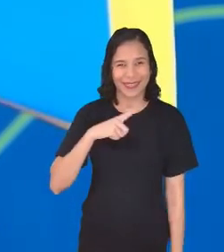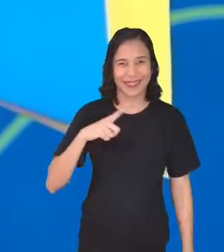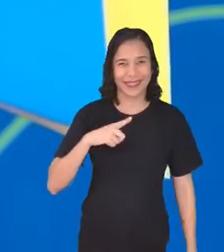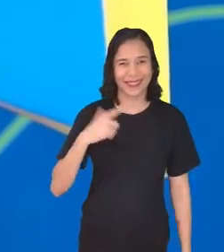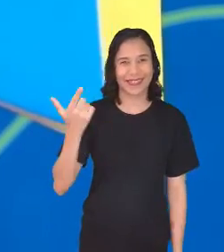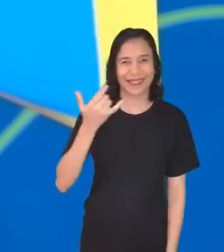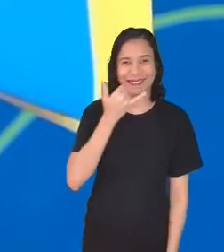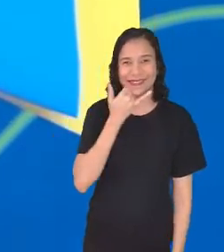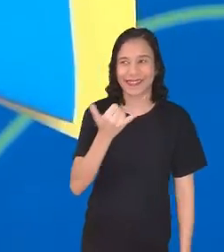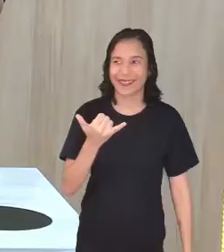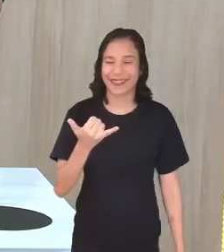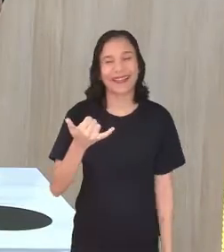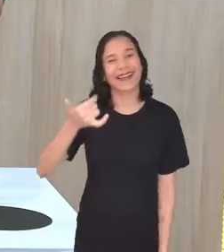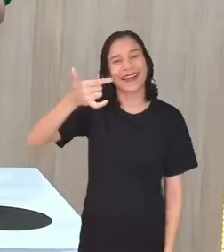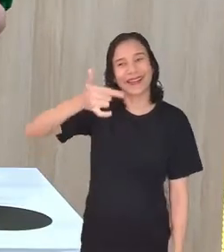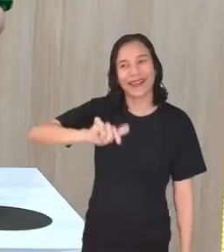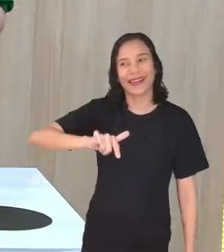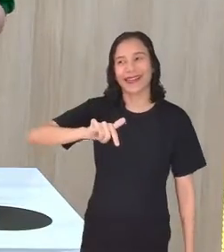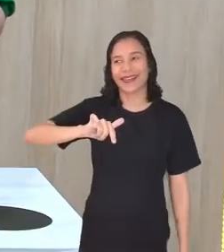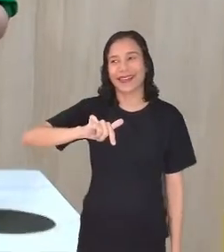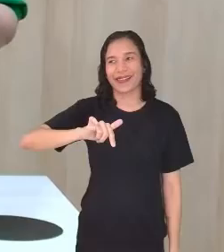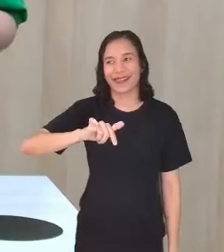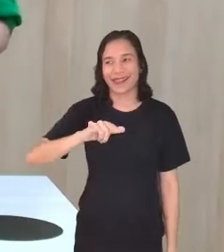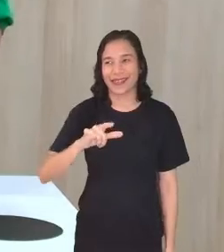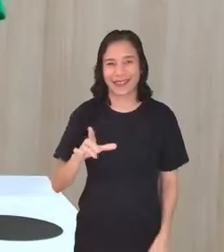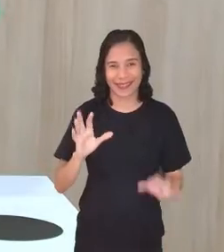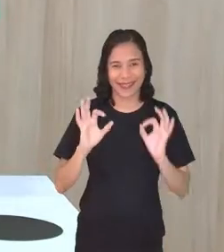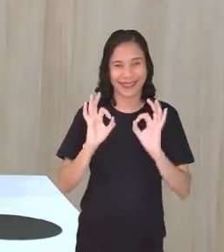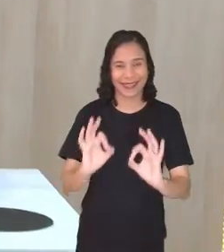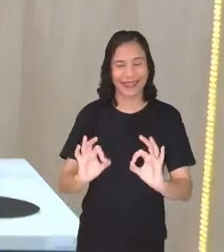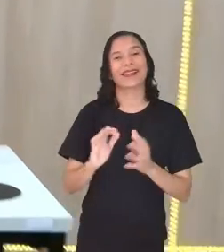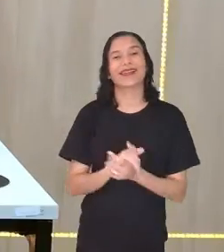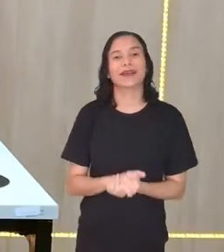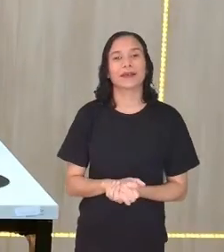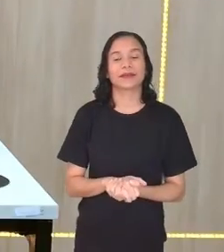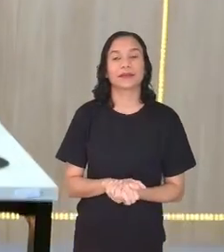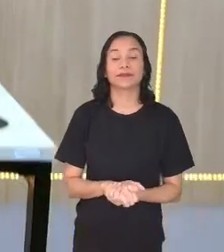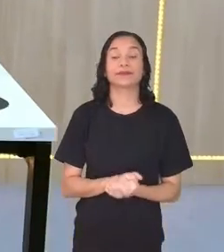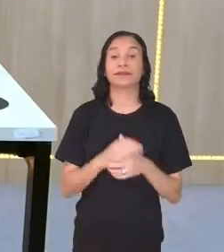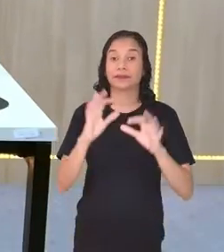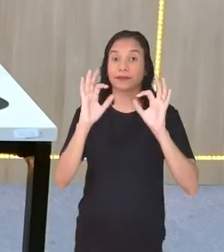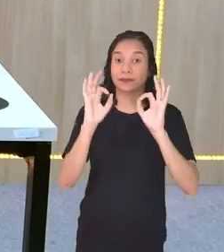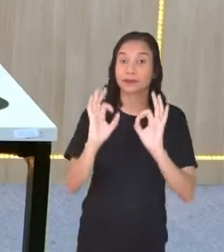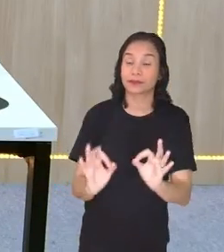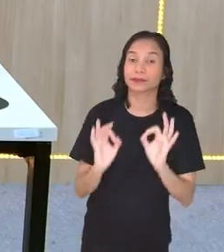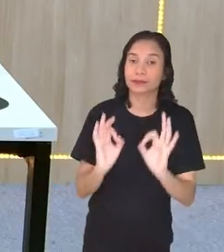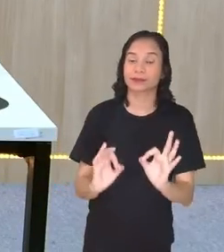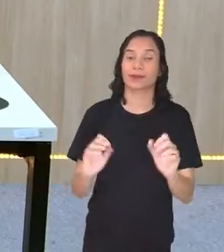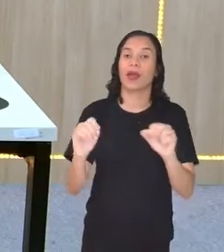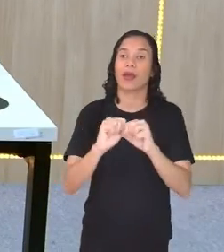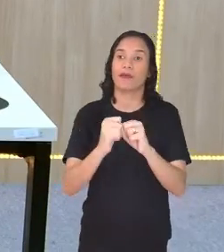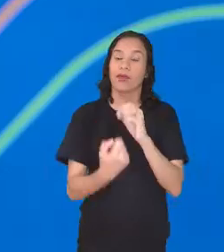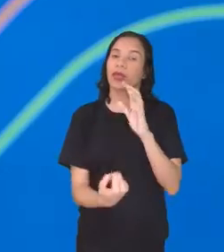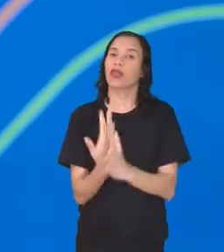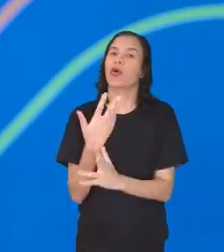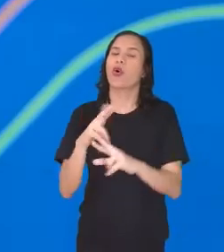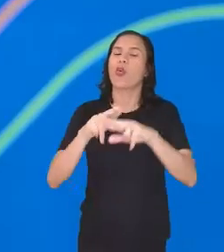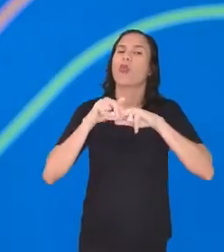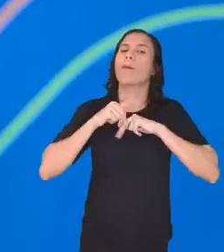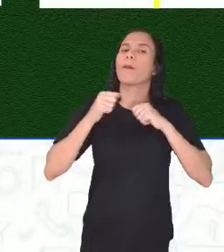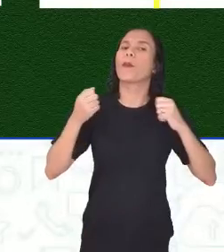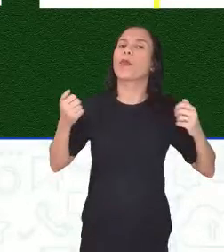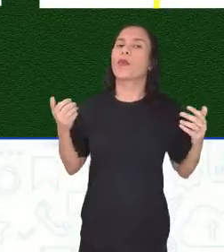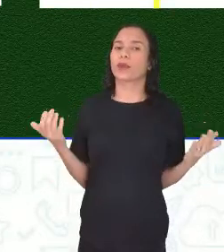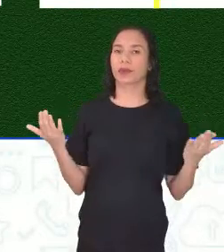Desculpa, pessoal. Novamente. Ah, tá. Bom, feito isso, pra que que eu quero